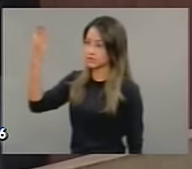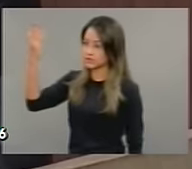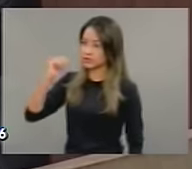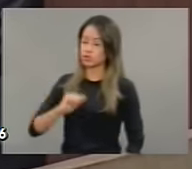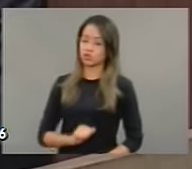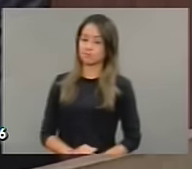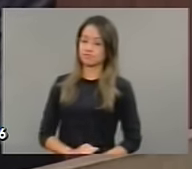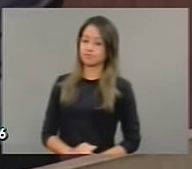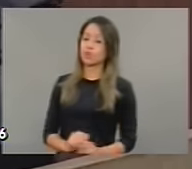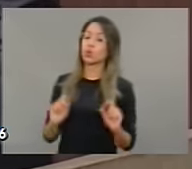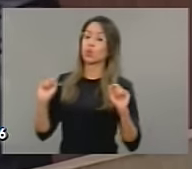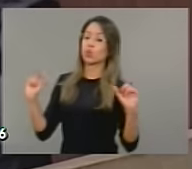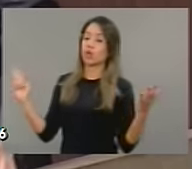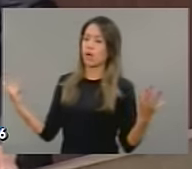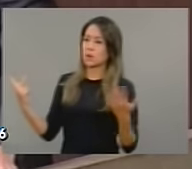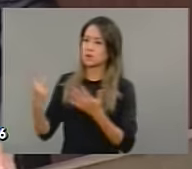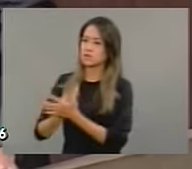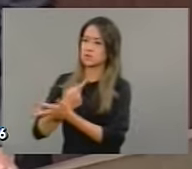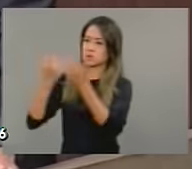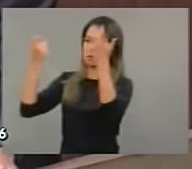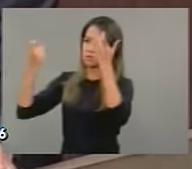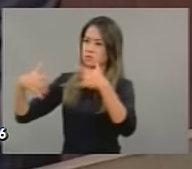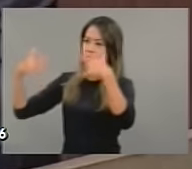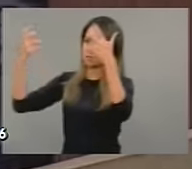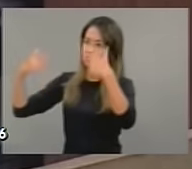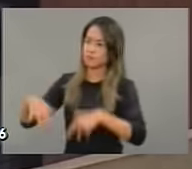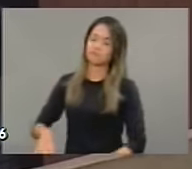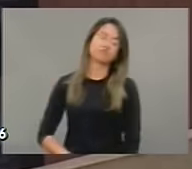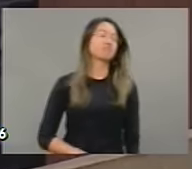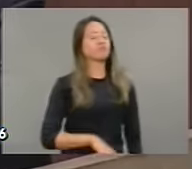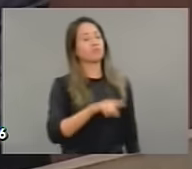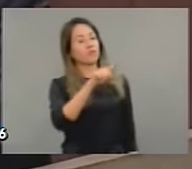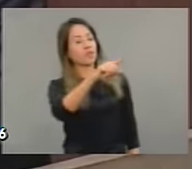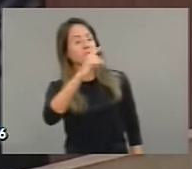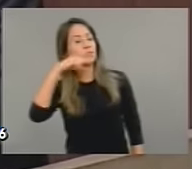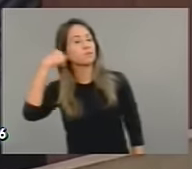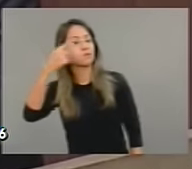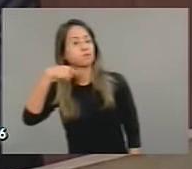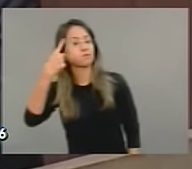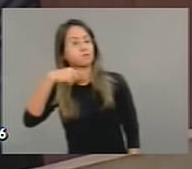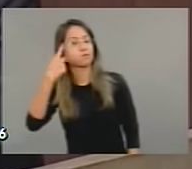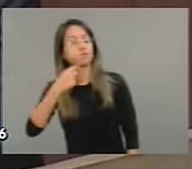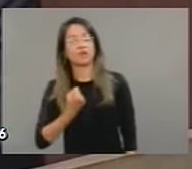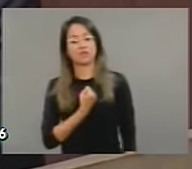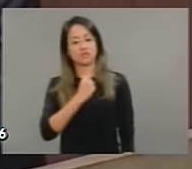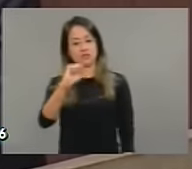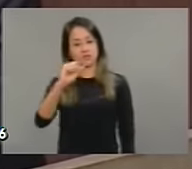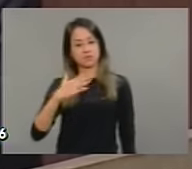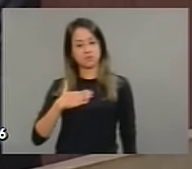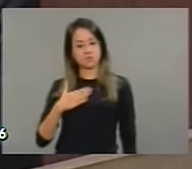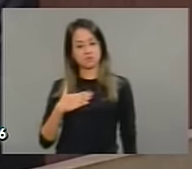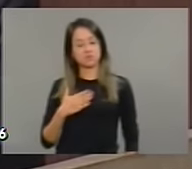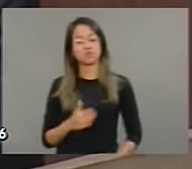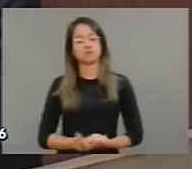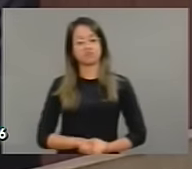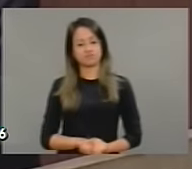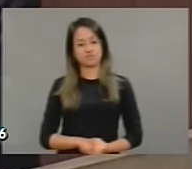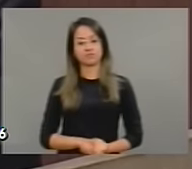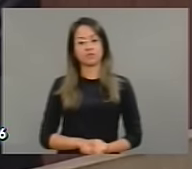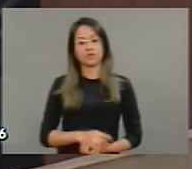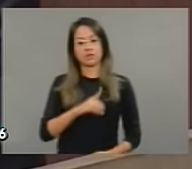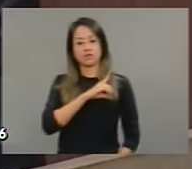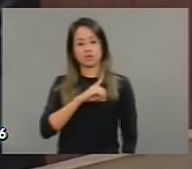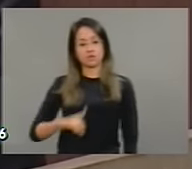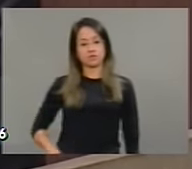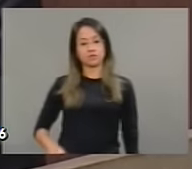o que estava acontecendo. Queria agradecer à Procuradoria Parlamentar, que hoje é liderada pelo deputado Fernando Hugo, o deputado Zezinho